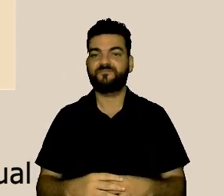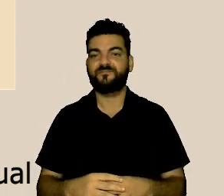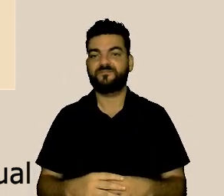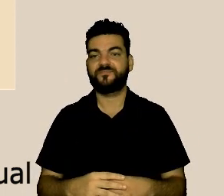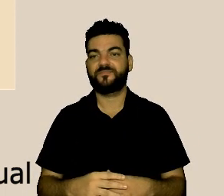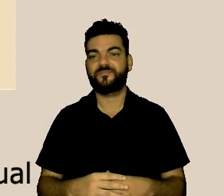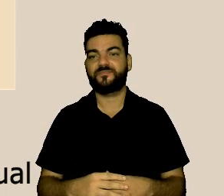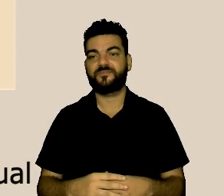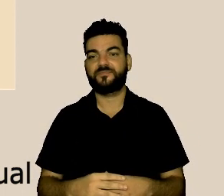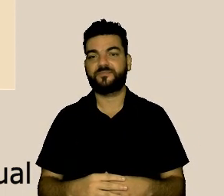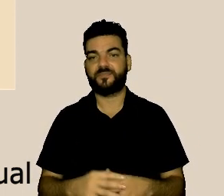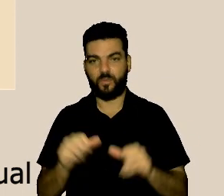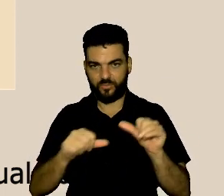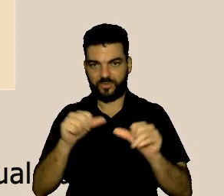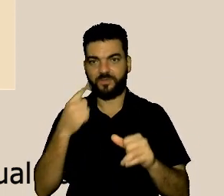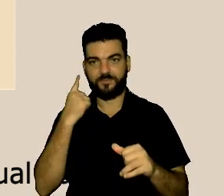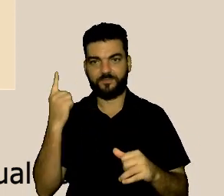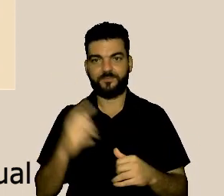Mari, pode passar.